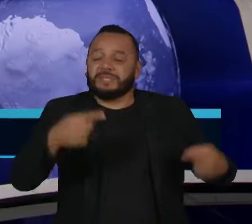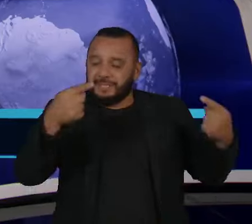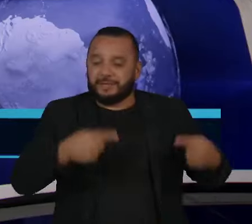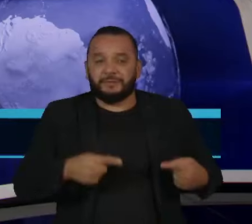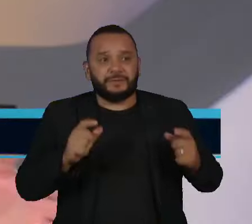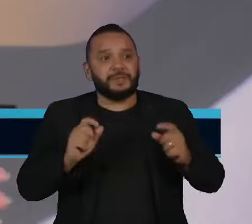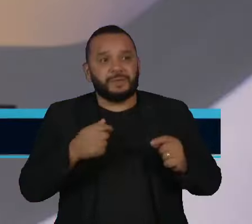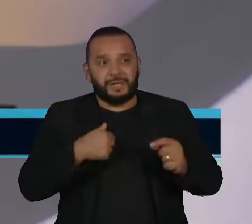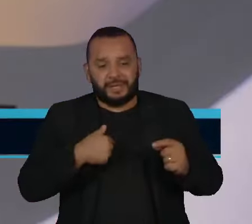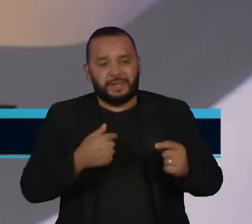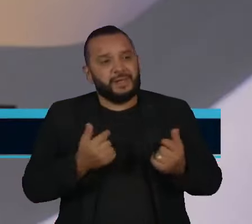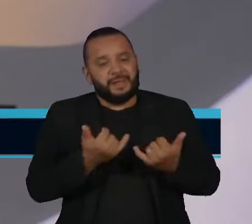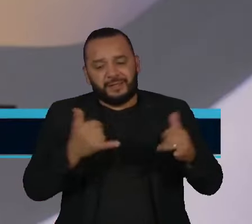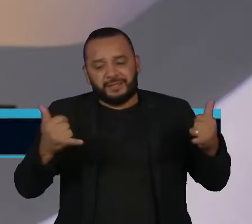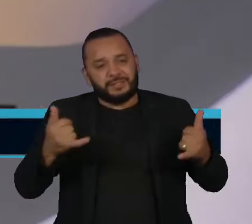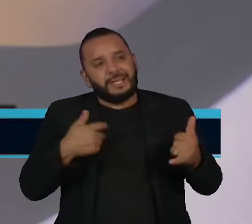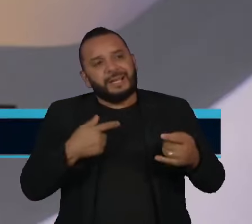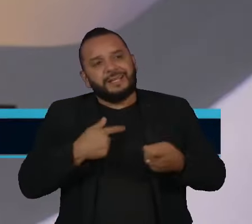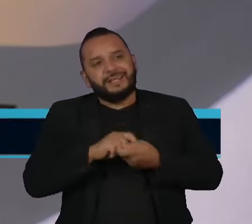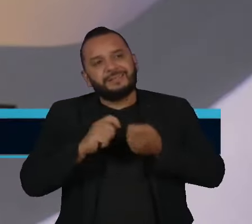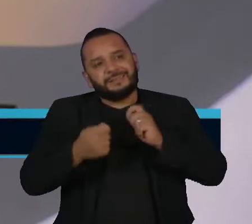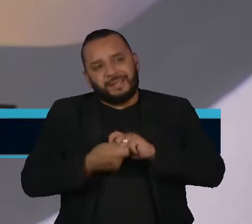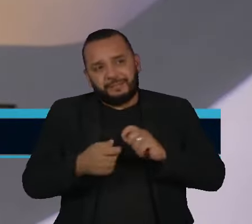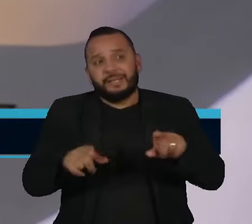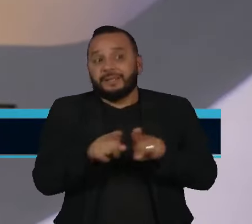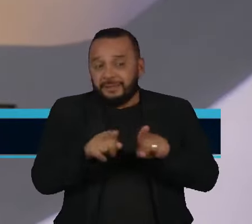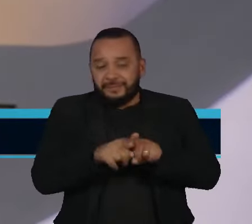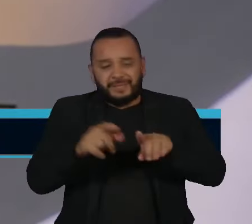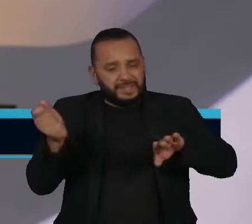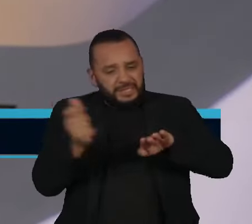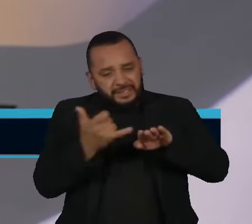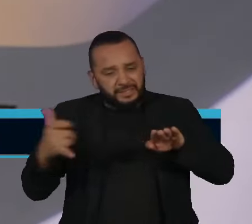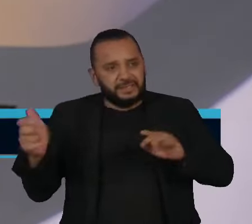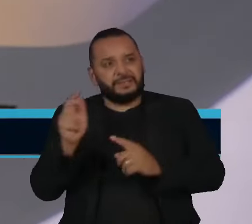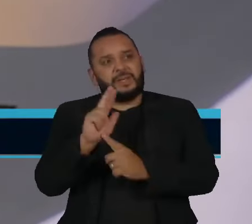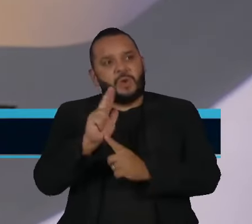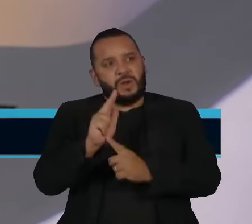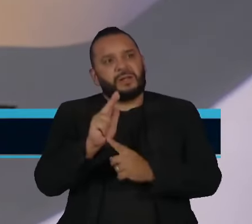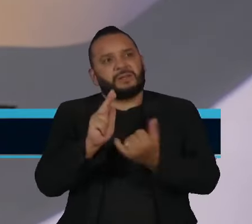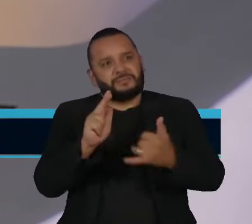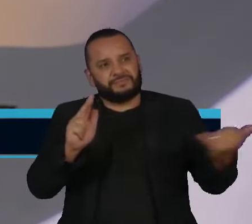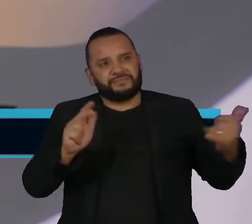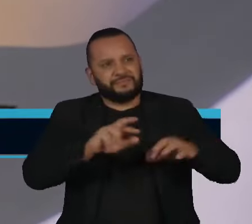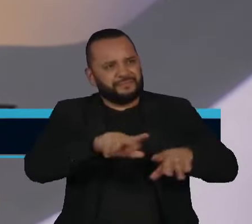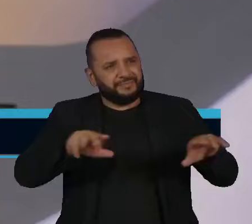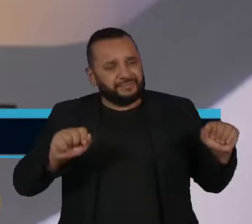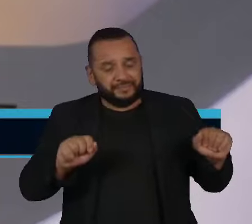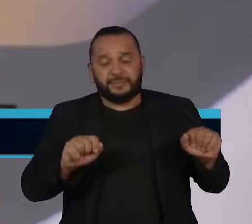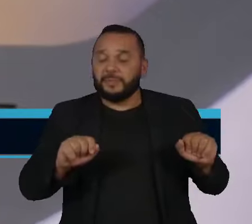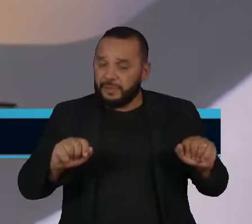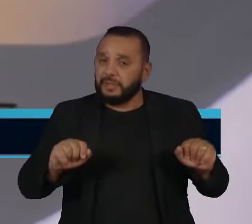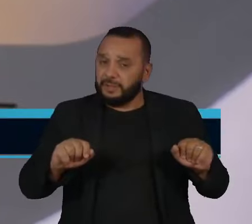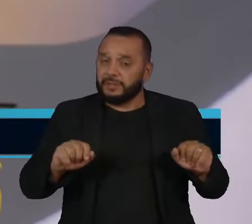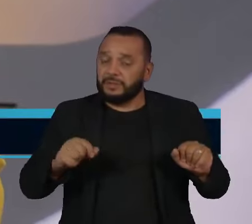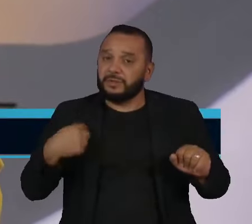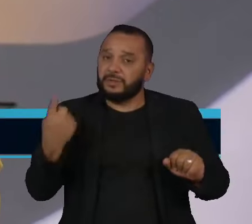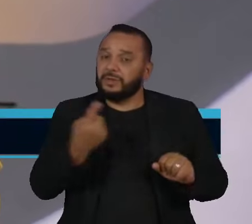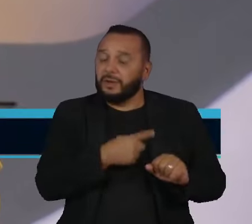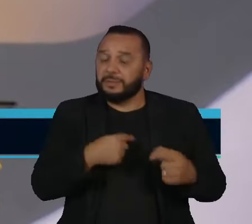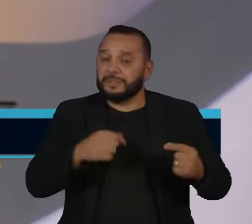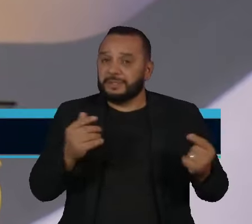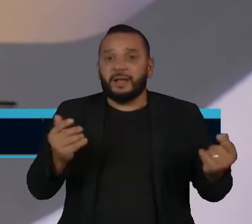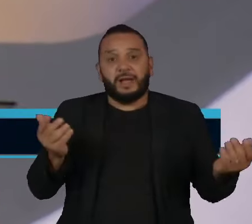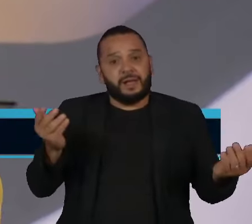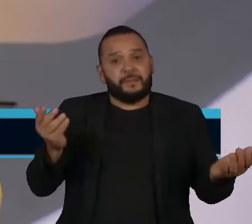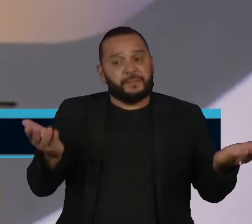transição energética que vai ter que ser encarado, não tem jeito. Então, gente, na verdade, tem dois pesos aí bem